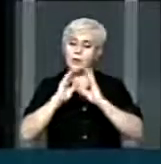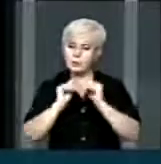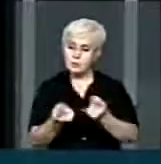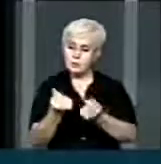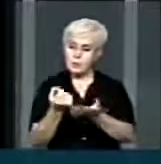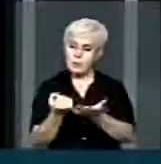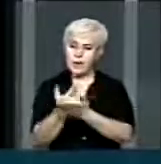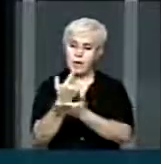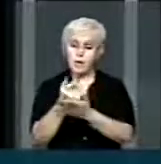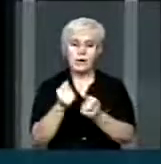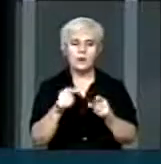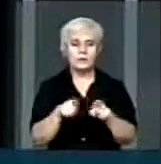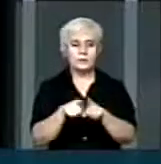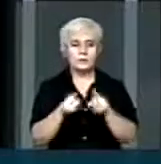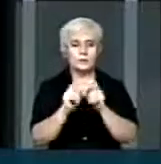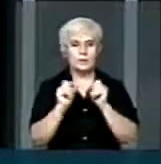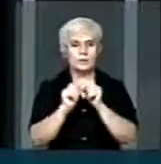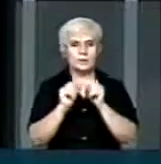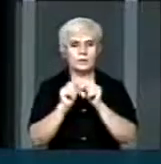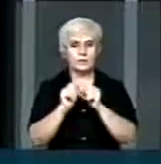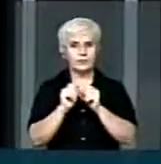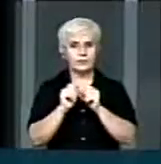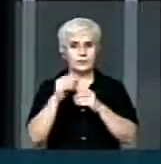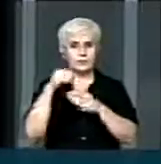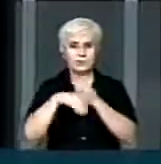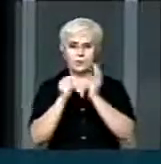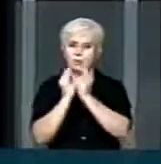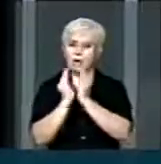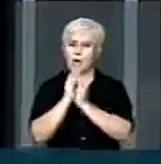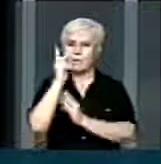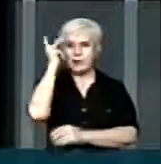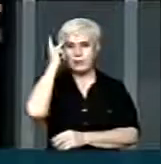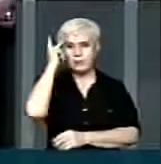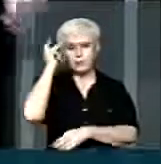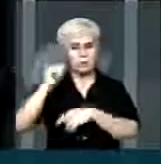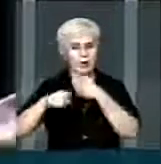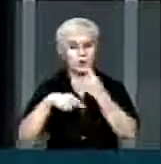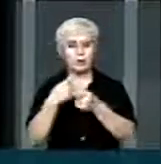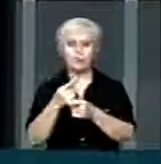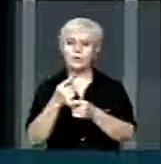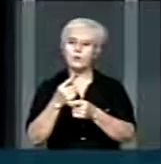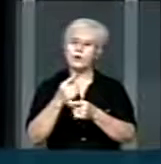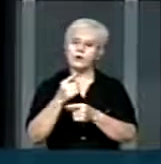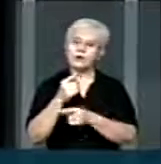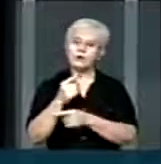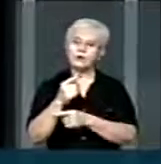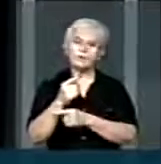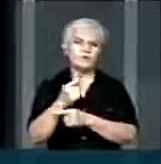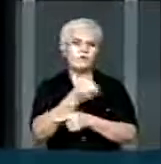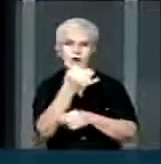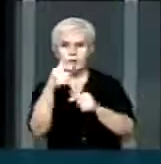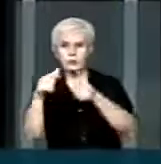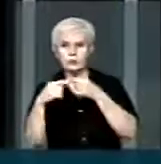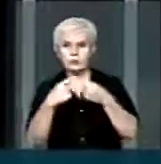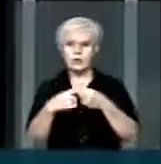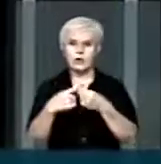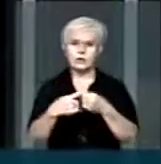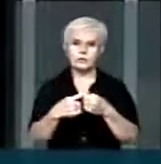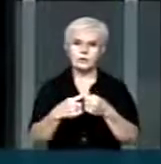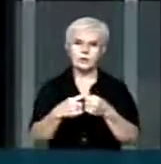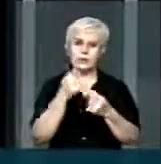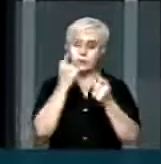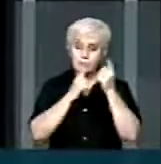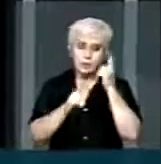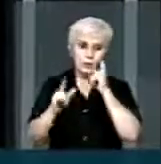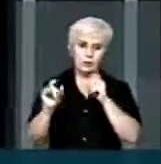o teste nas suas apais, como de São Paulo, Bauru, São Caetano, para que pudesse